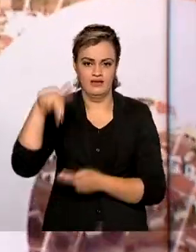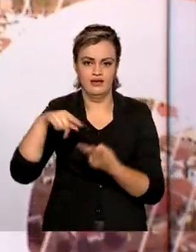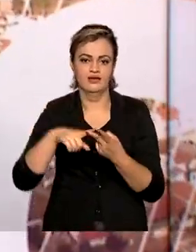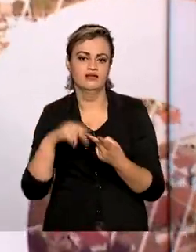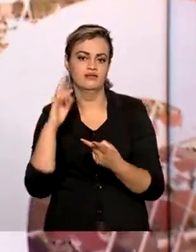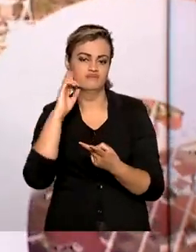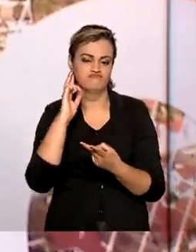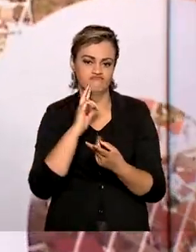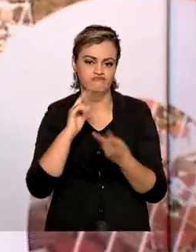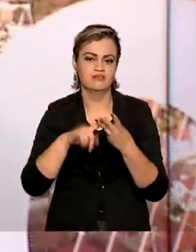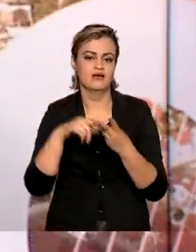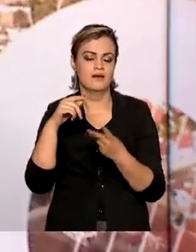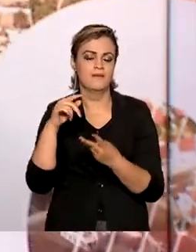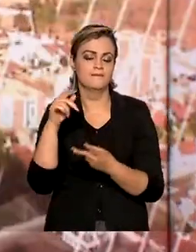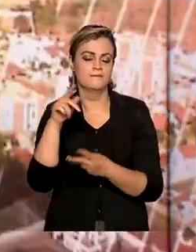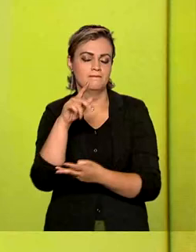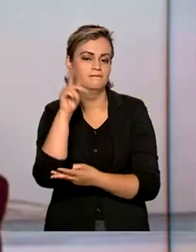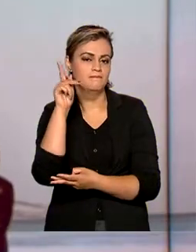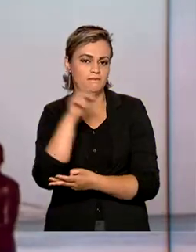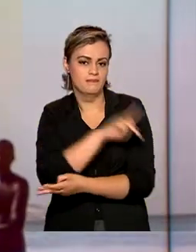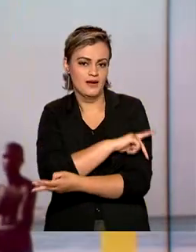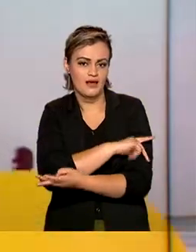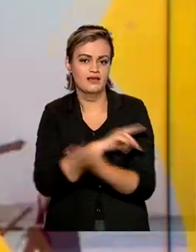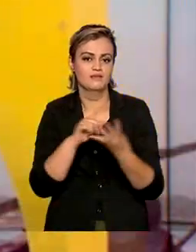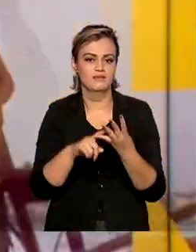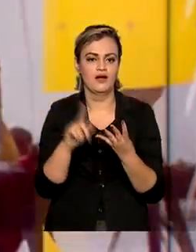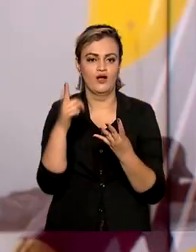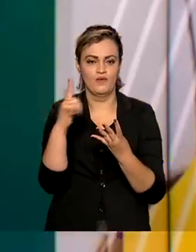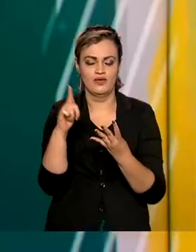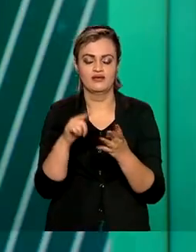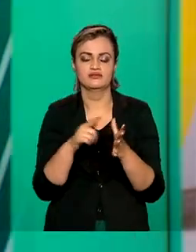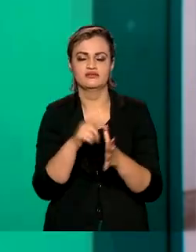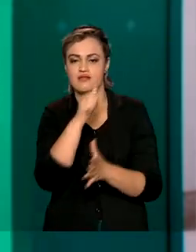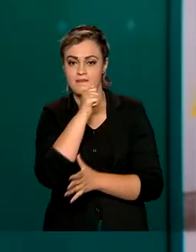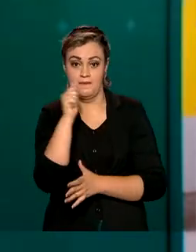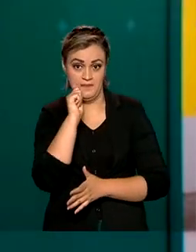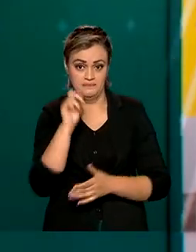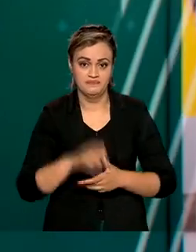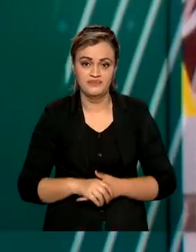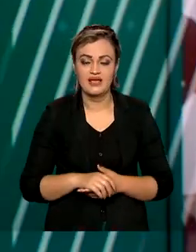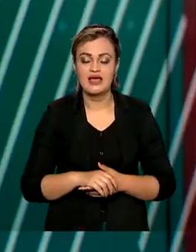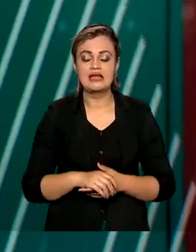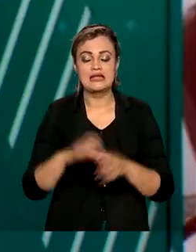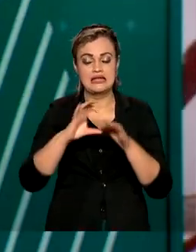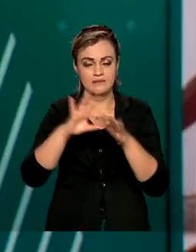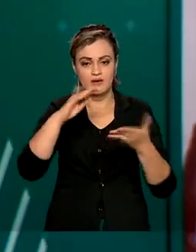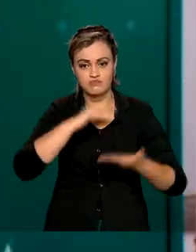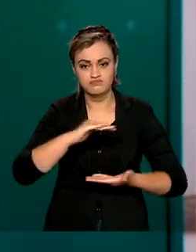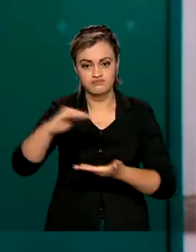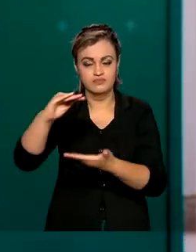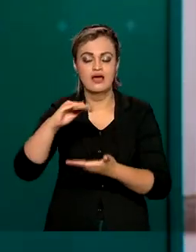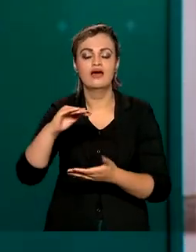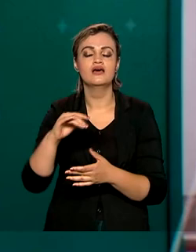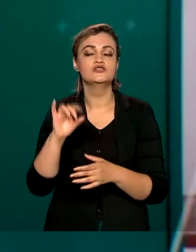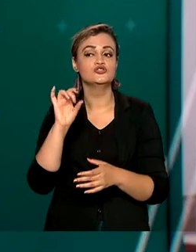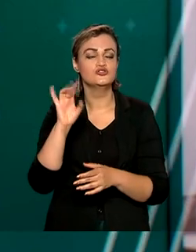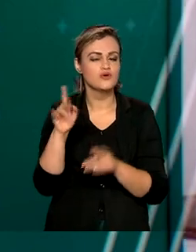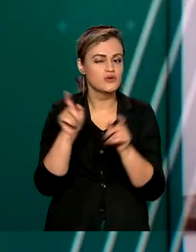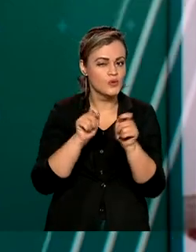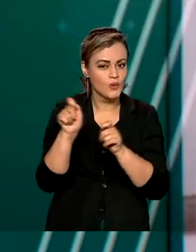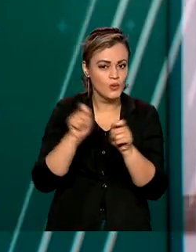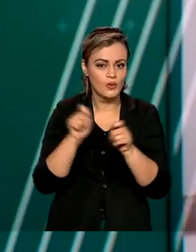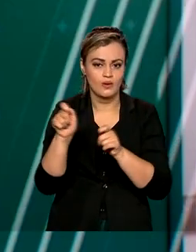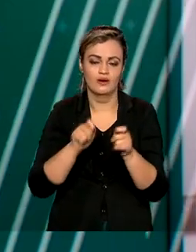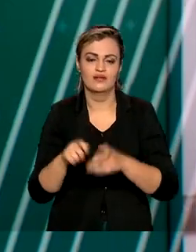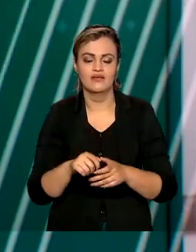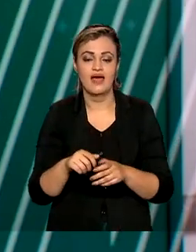Pará, Amapá, Paraíba e Goiás. A diretoria colegiada da agência permitiu a importação sob condições controladas.